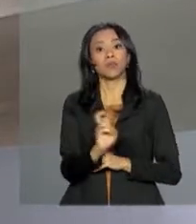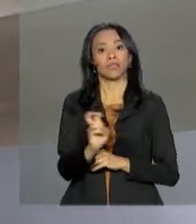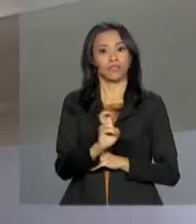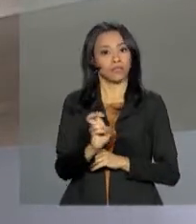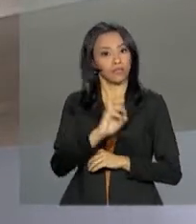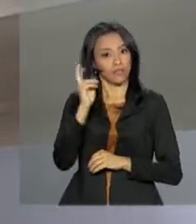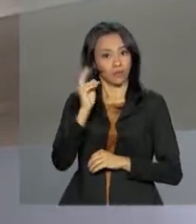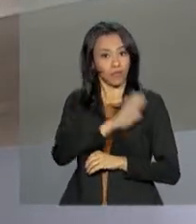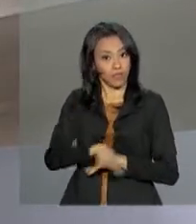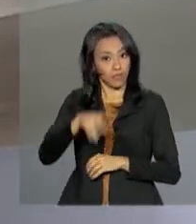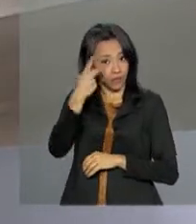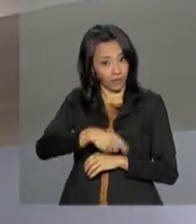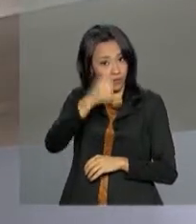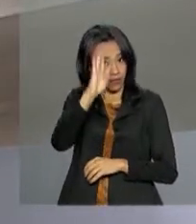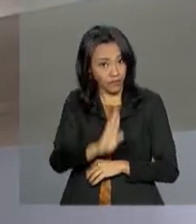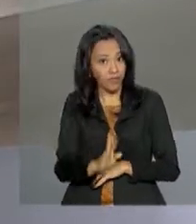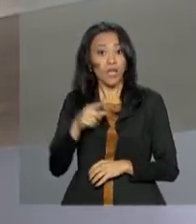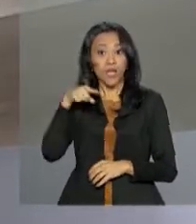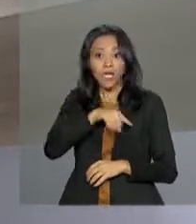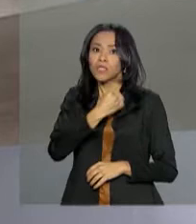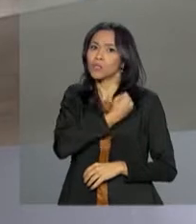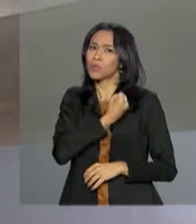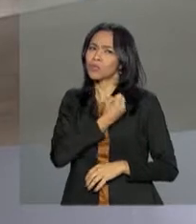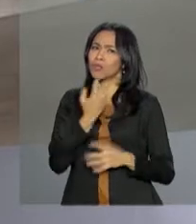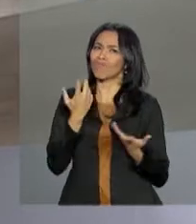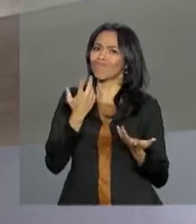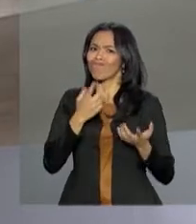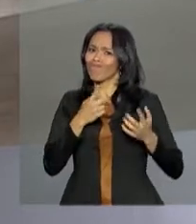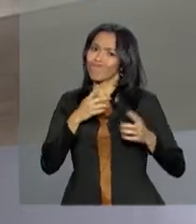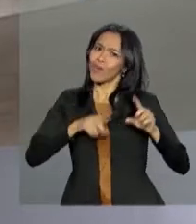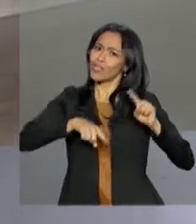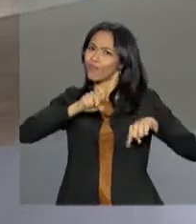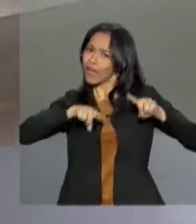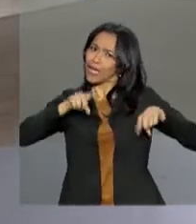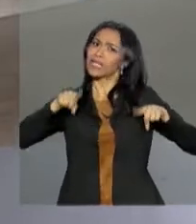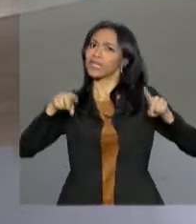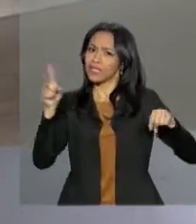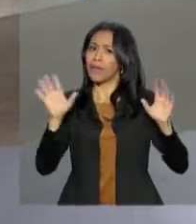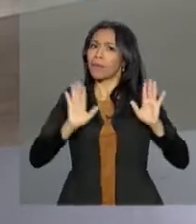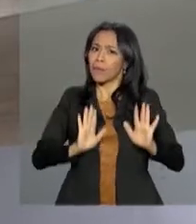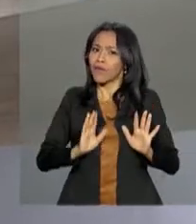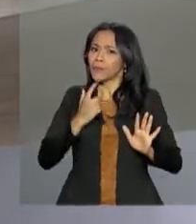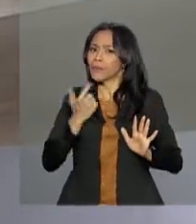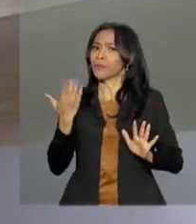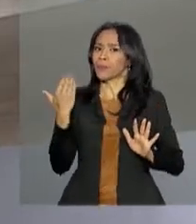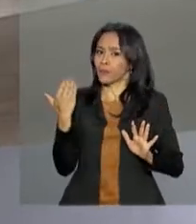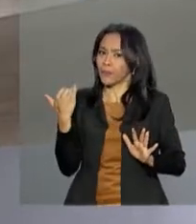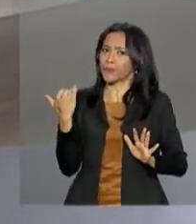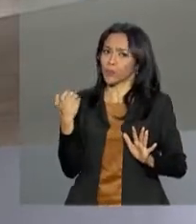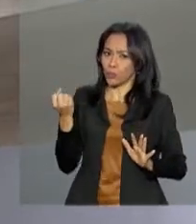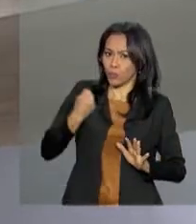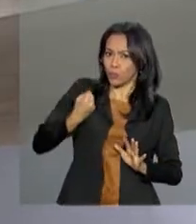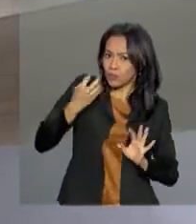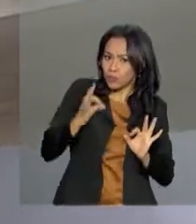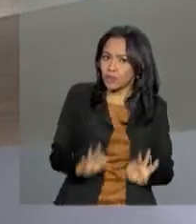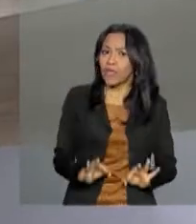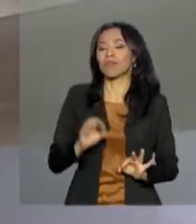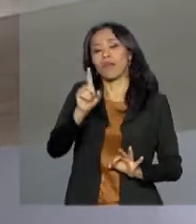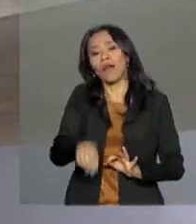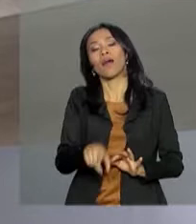brasileiras. Esse número varia muito, segundo o Itamaraty, mas o dado mais recente é que são